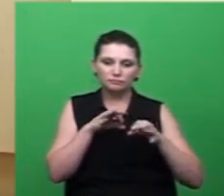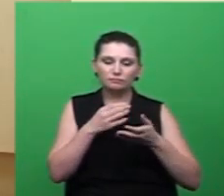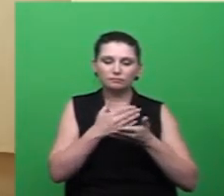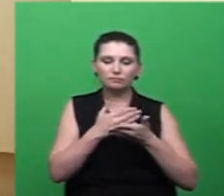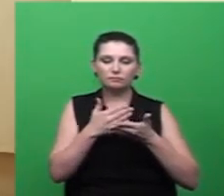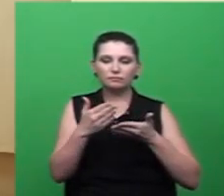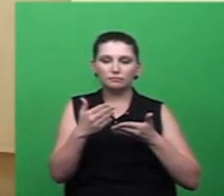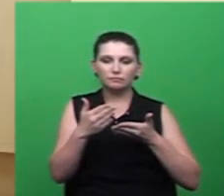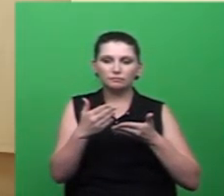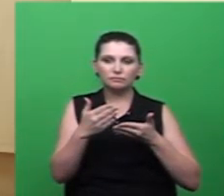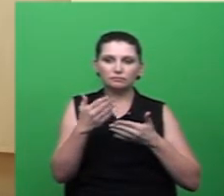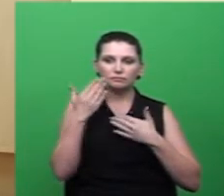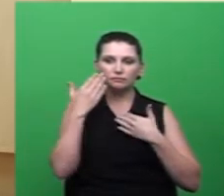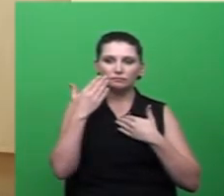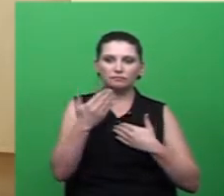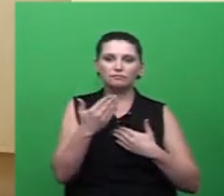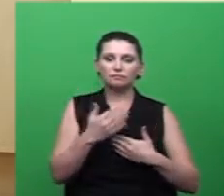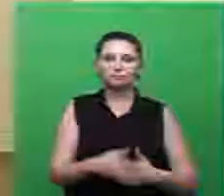desses materiais obrigado